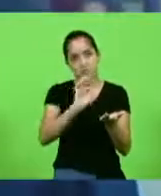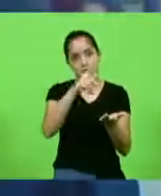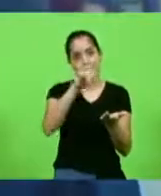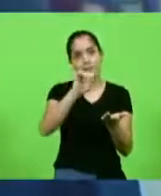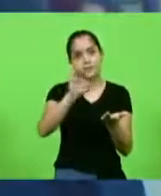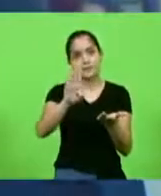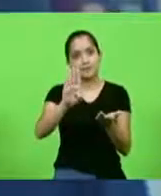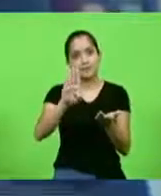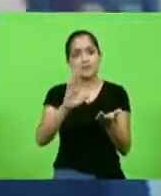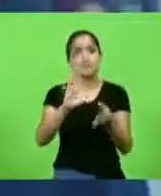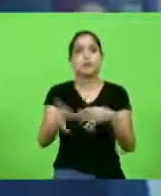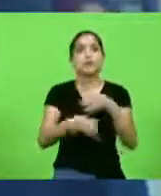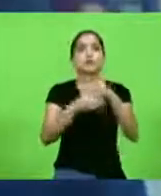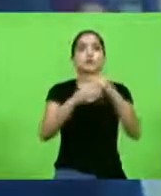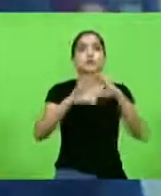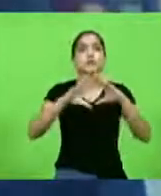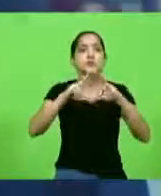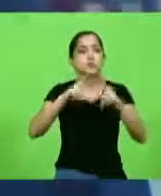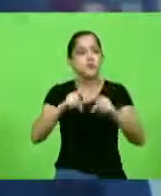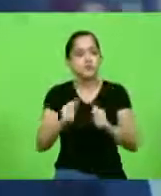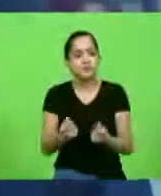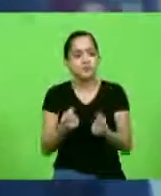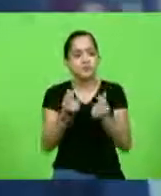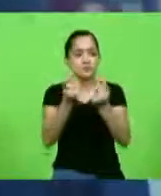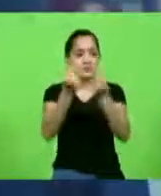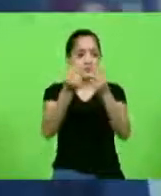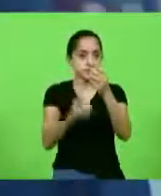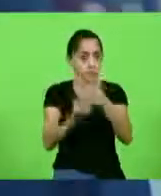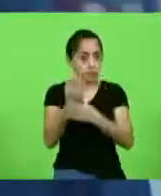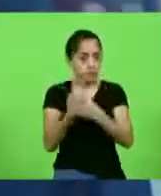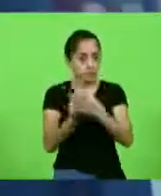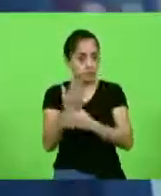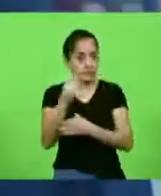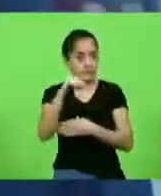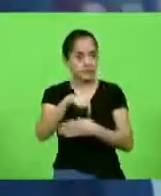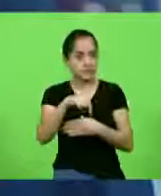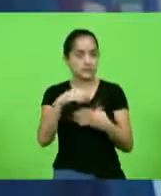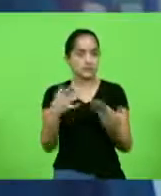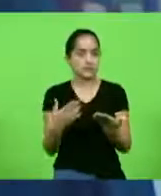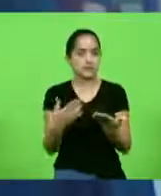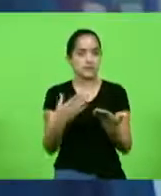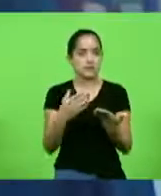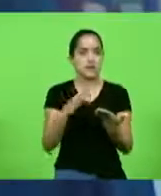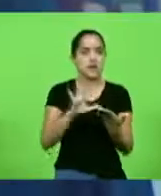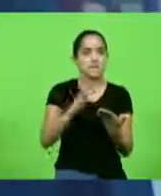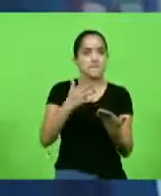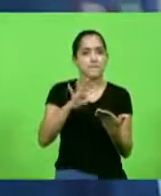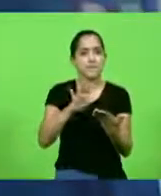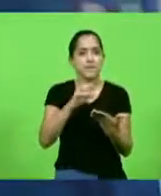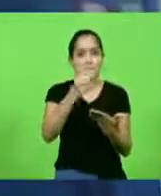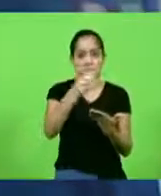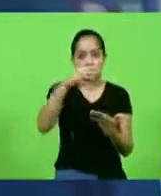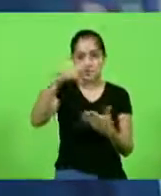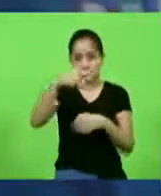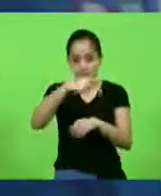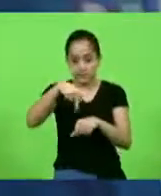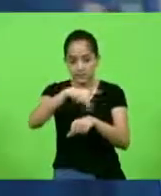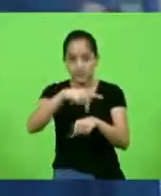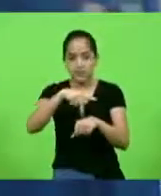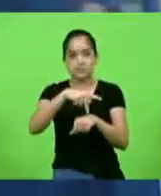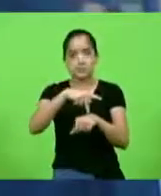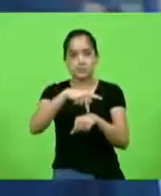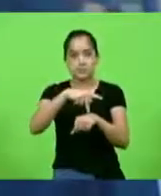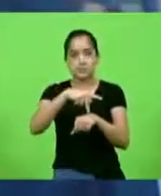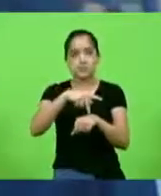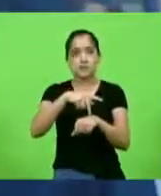que é a soma de todas as riquezas produzidas no país. A média dos 37 países membros da